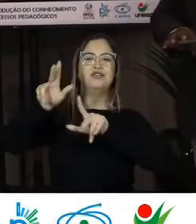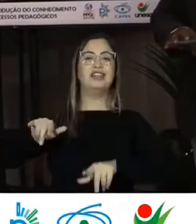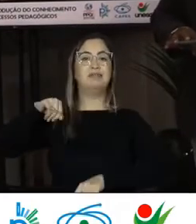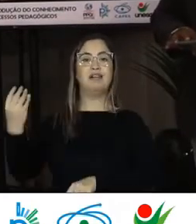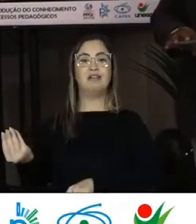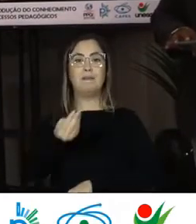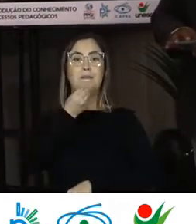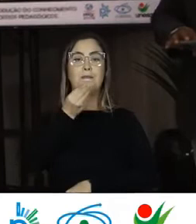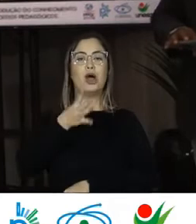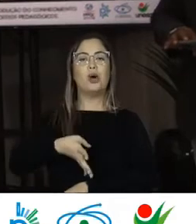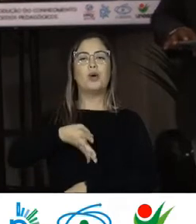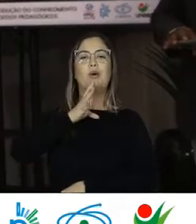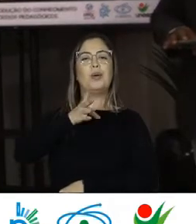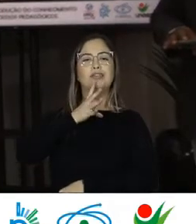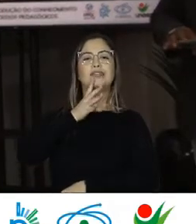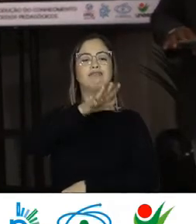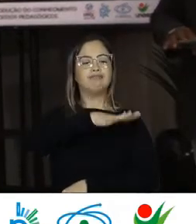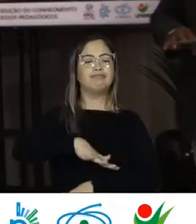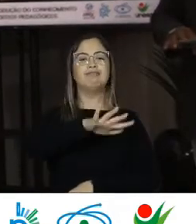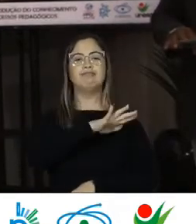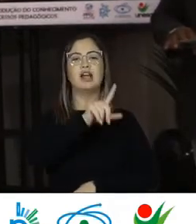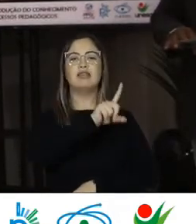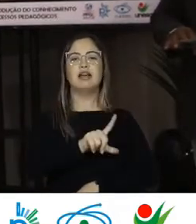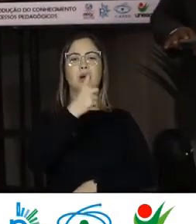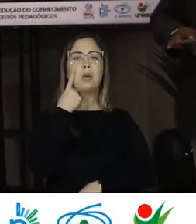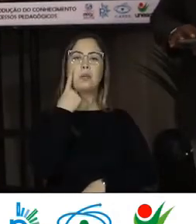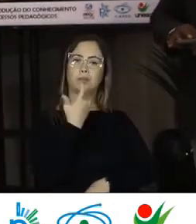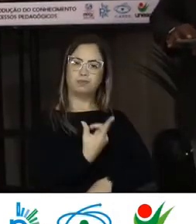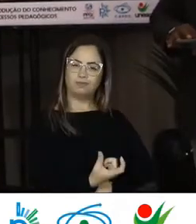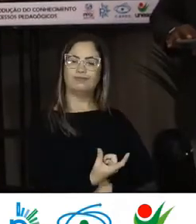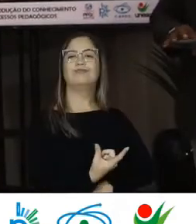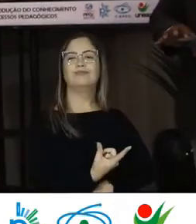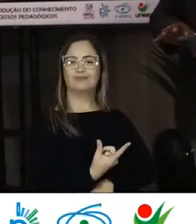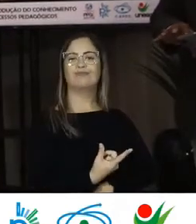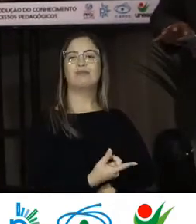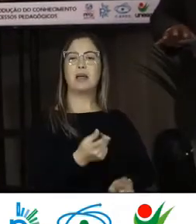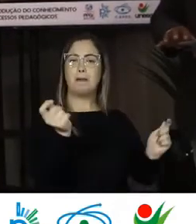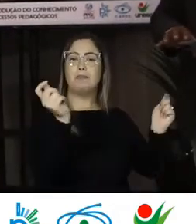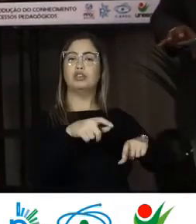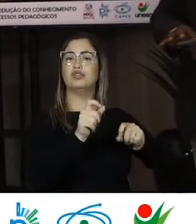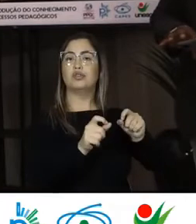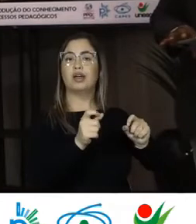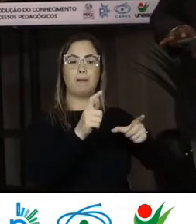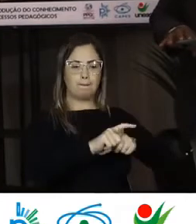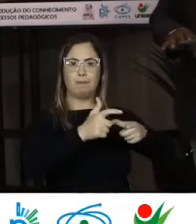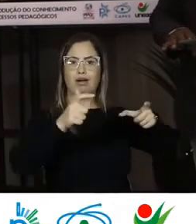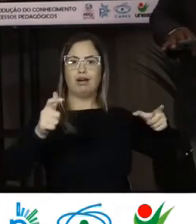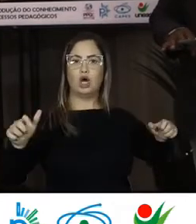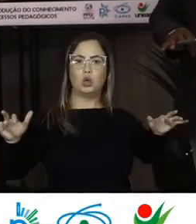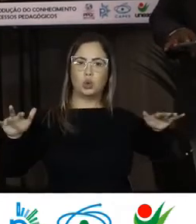muito interessantes E que essa literatura Ela Ela Poderia circular mais Eu acho Inclusive